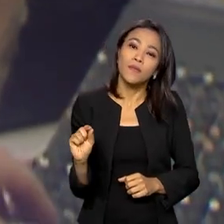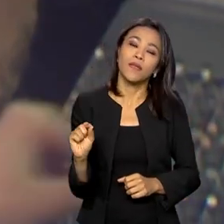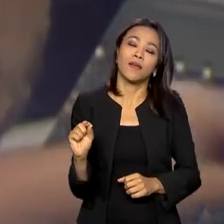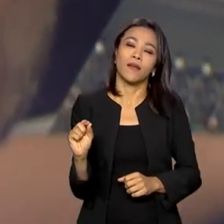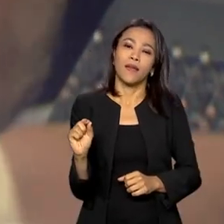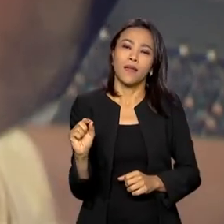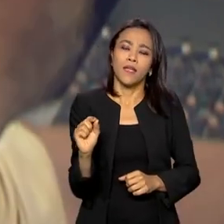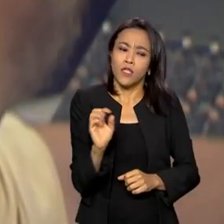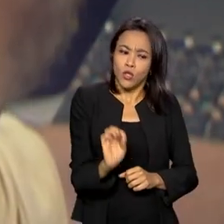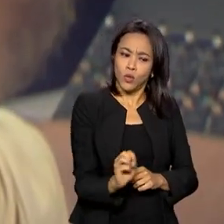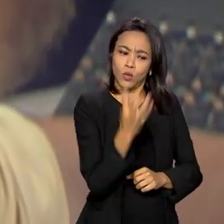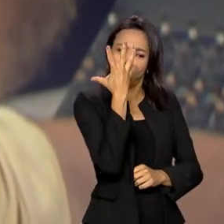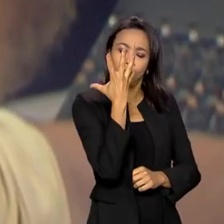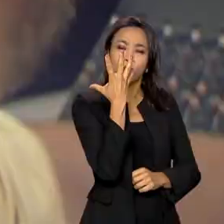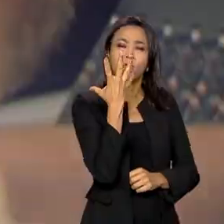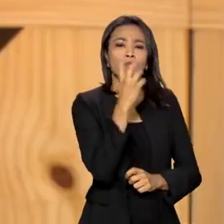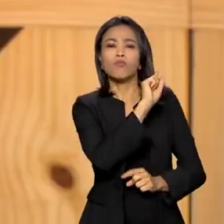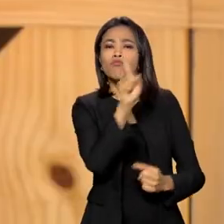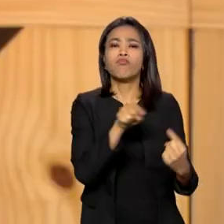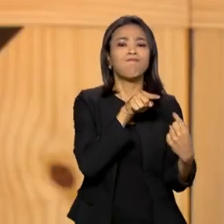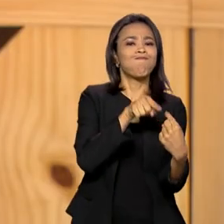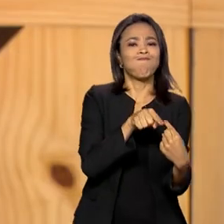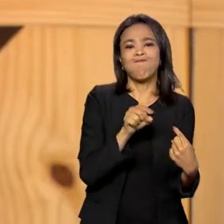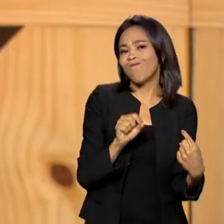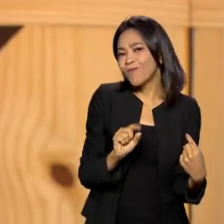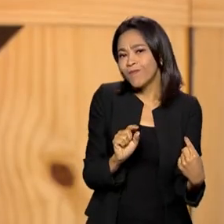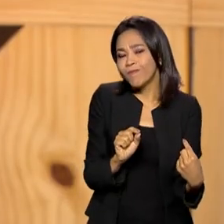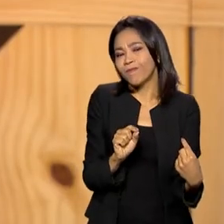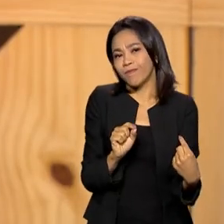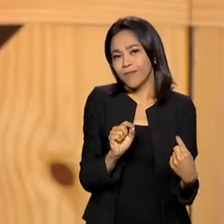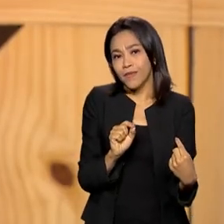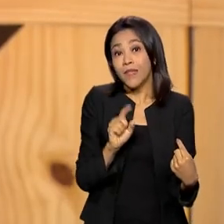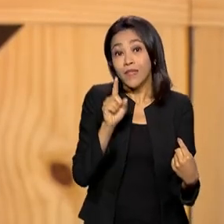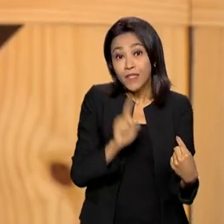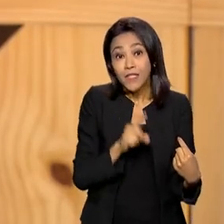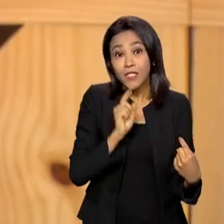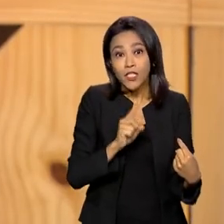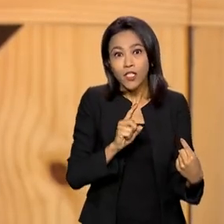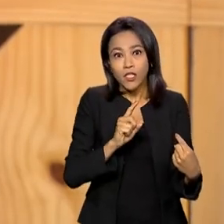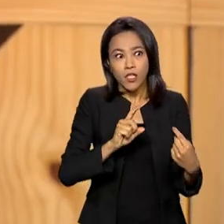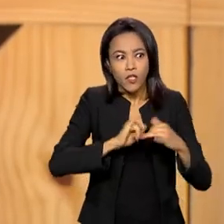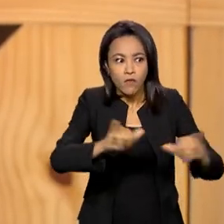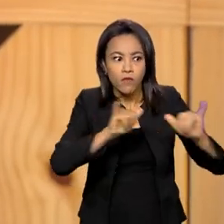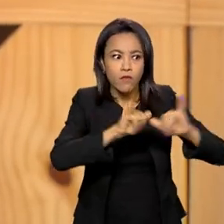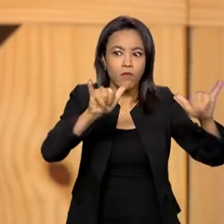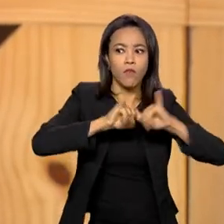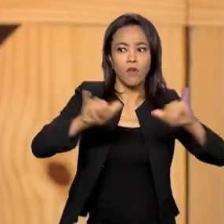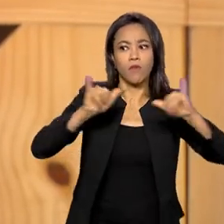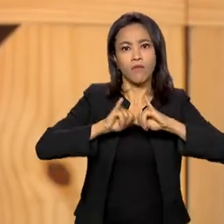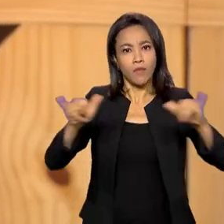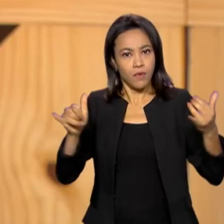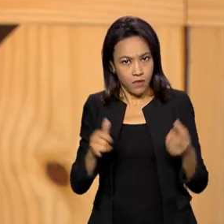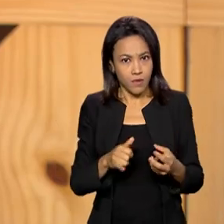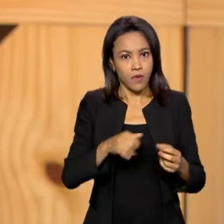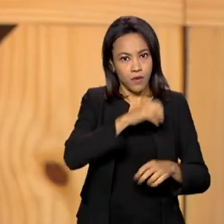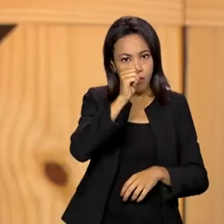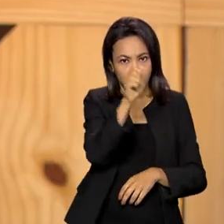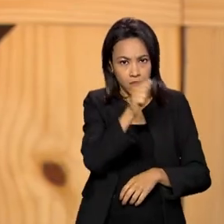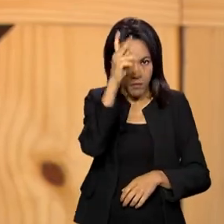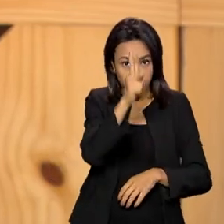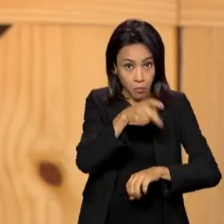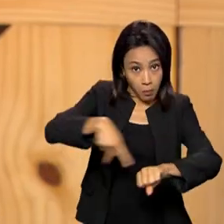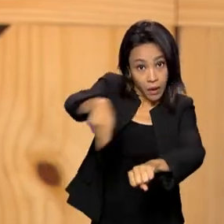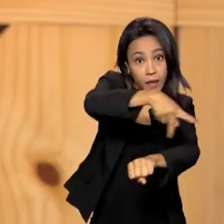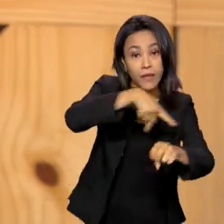ele surge com o propósito de cuidar da integração nacional, entreter, informar,